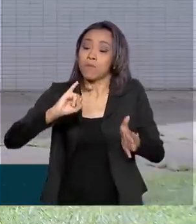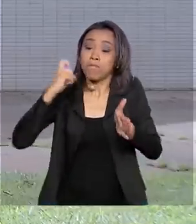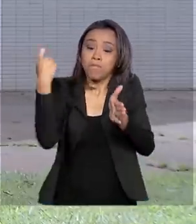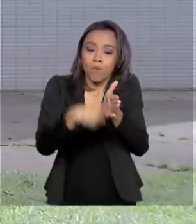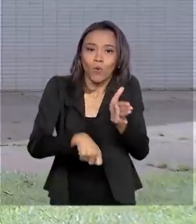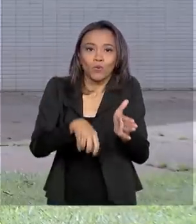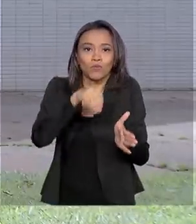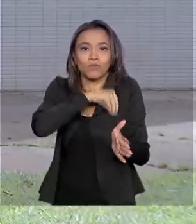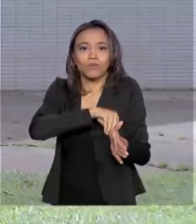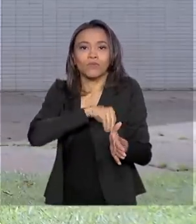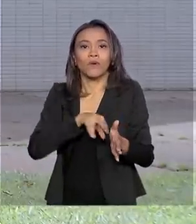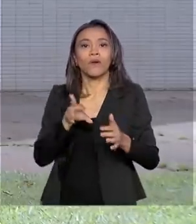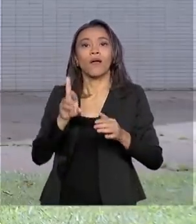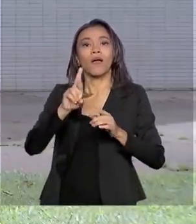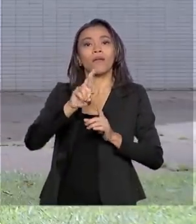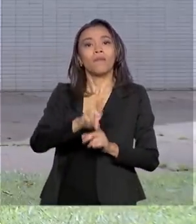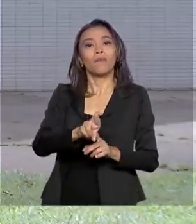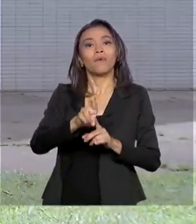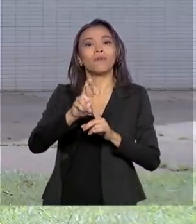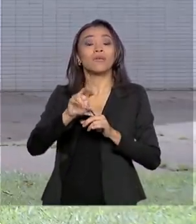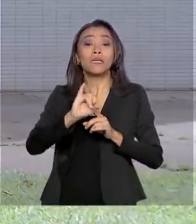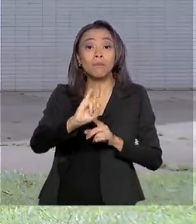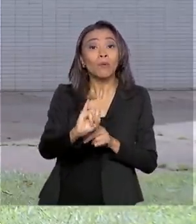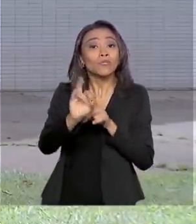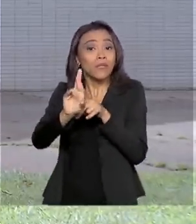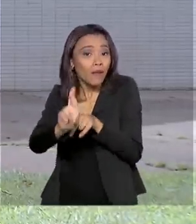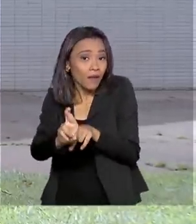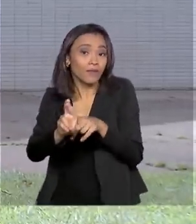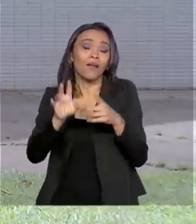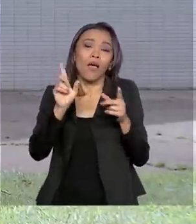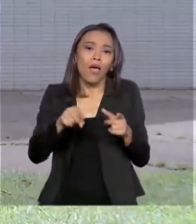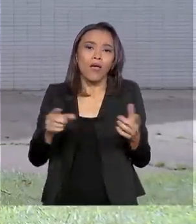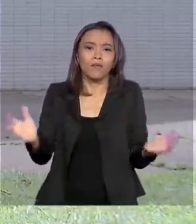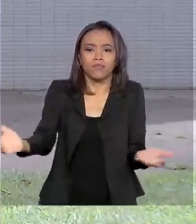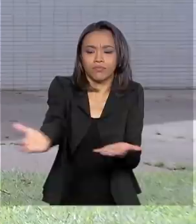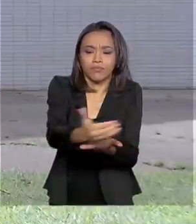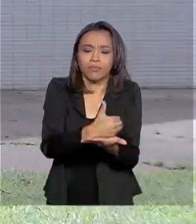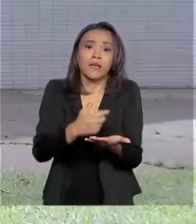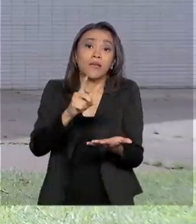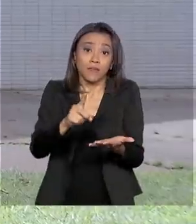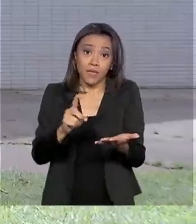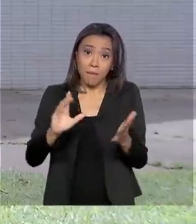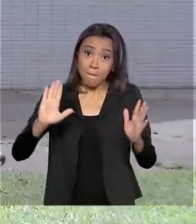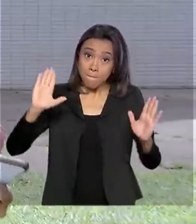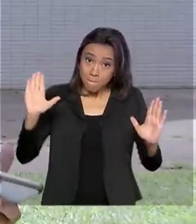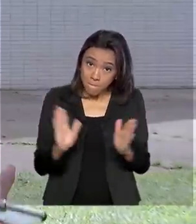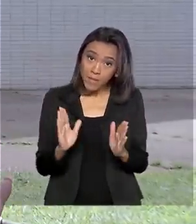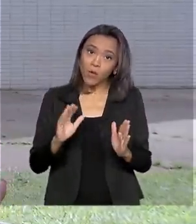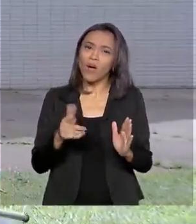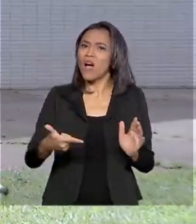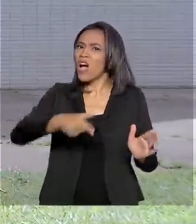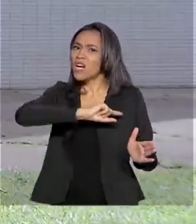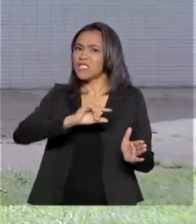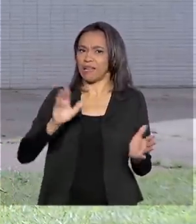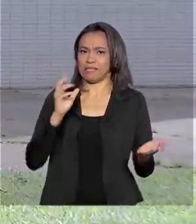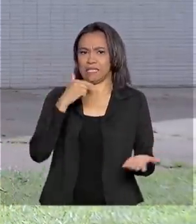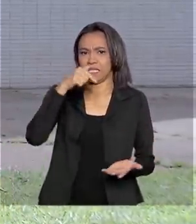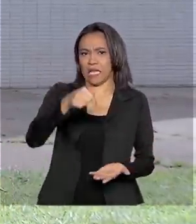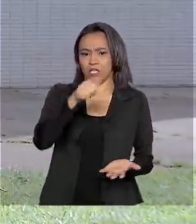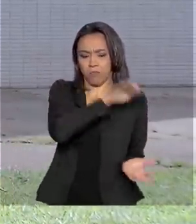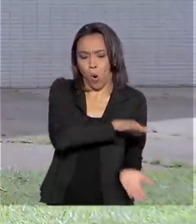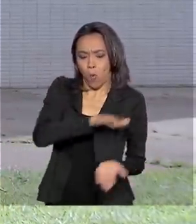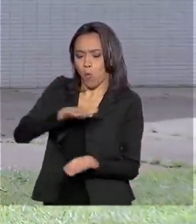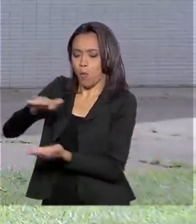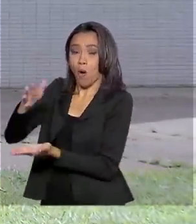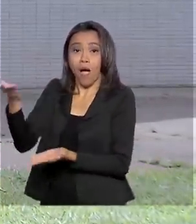mudanças é em relação às restituições, que esse ano vão ser pagas em menos lotes. Antes eram sete e agora vão ser